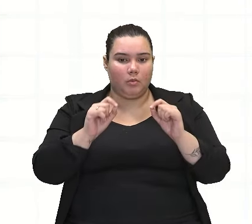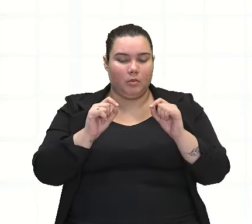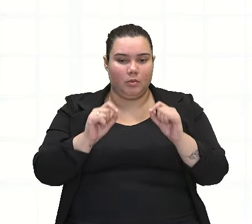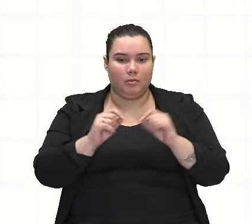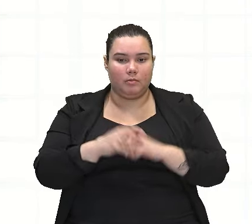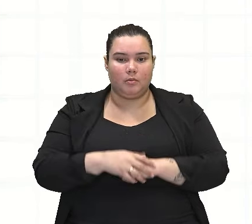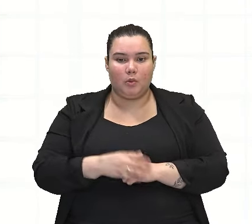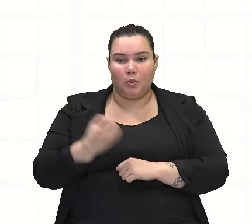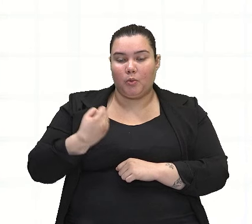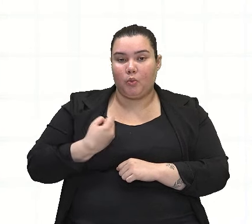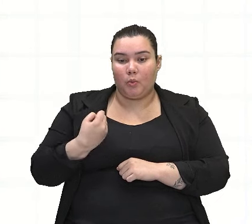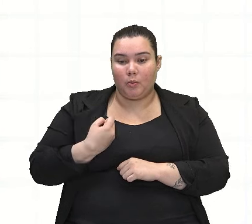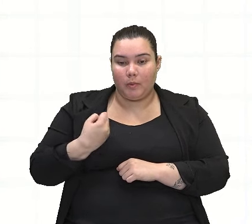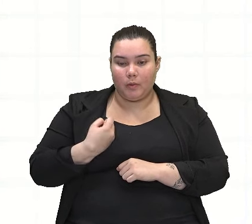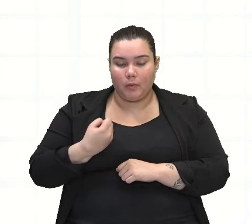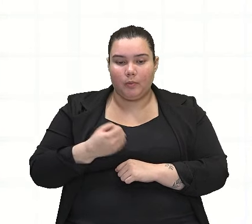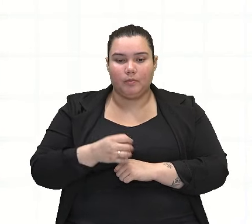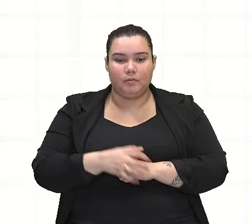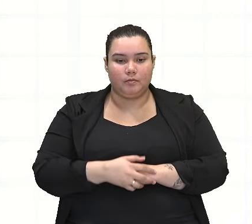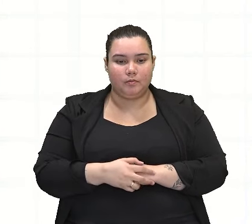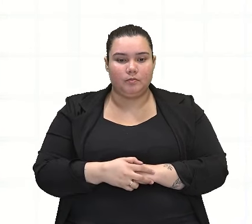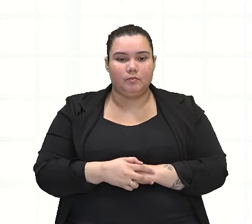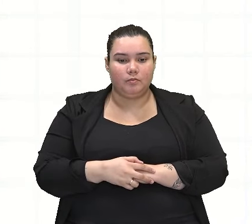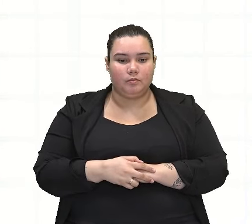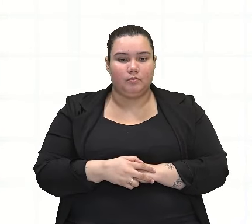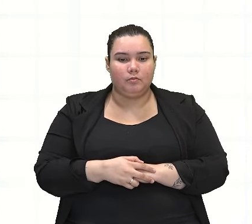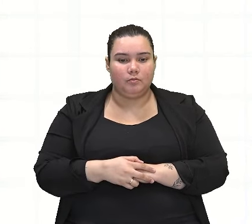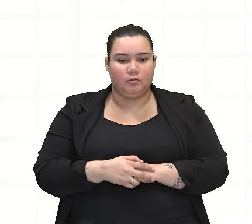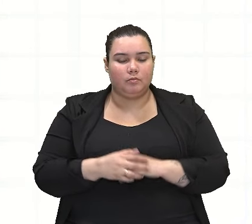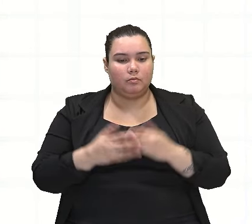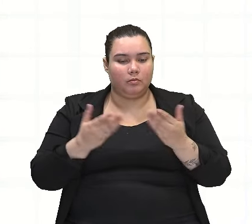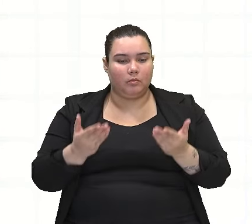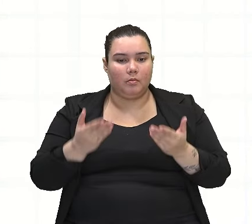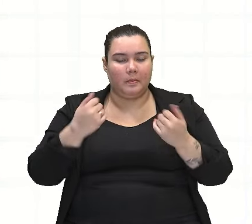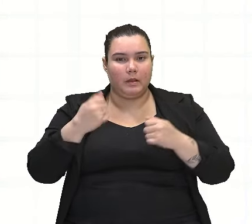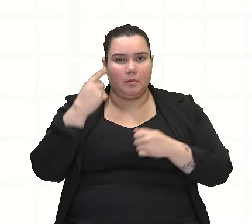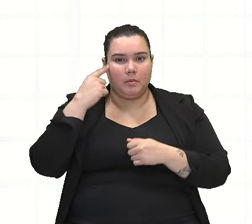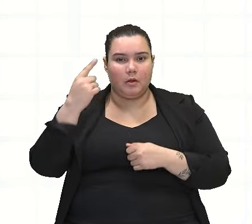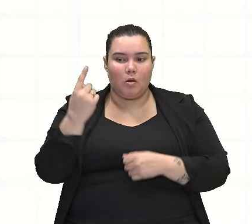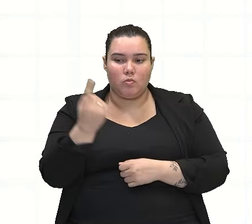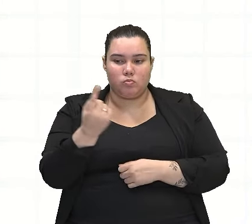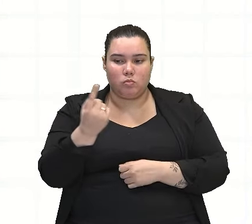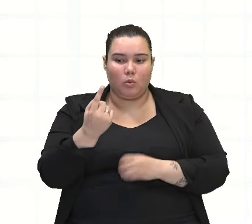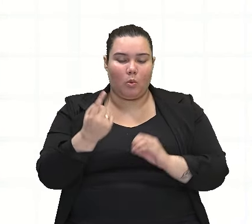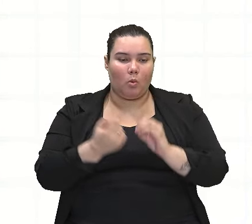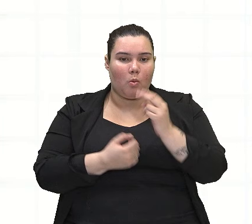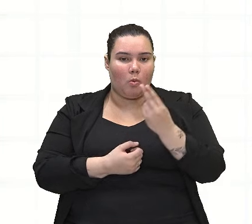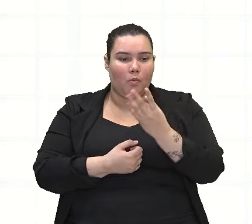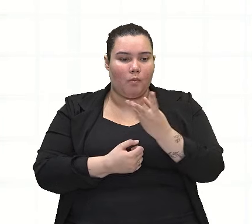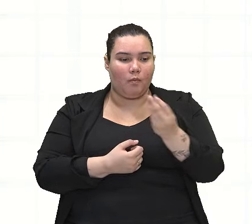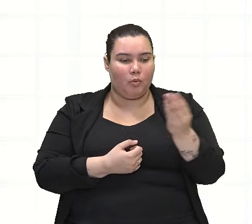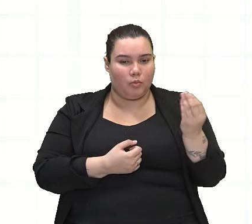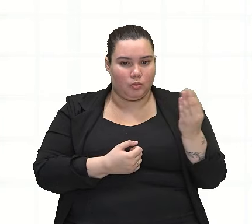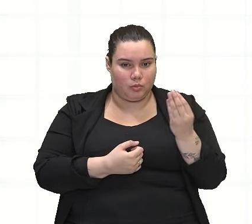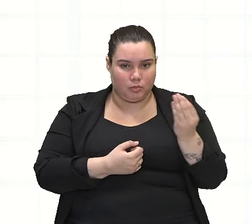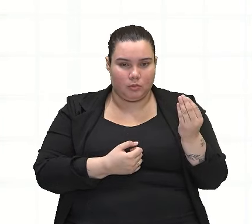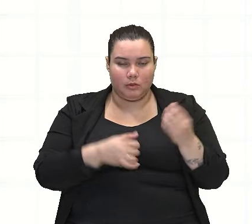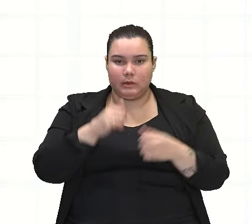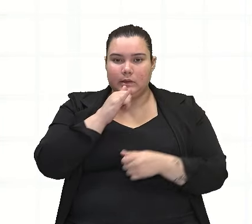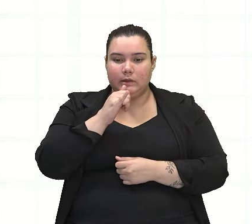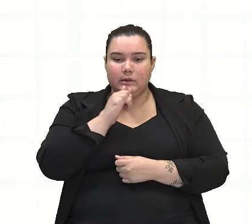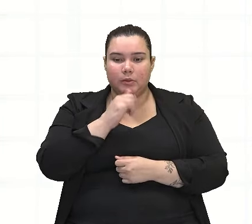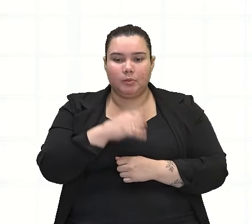Então, quando a fala de número, a gente tem que pensar em singular ou plural. Certo? Olha o exemplo.